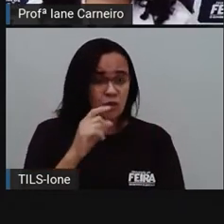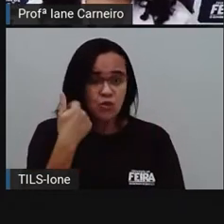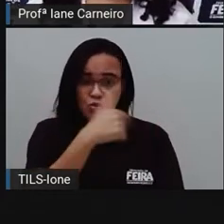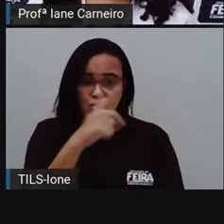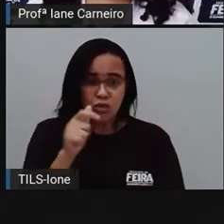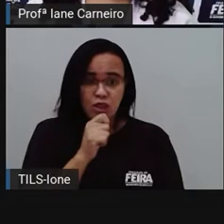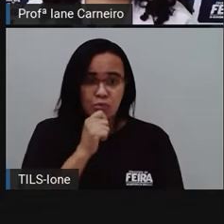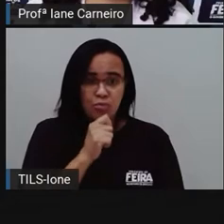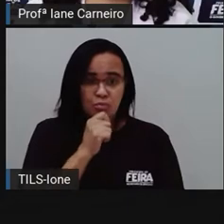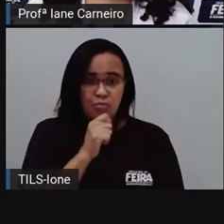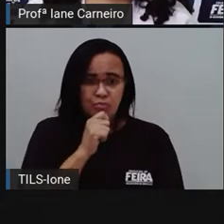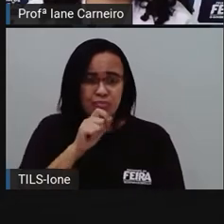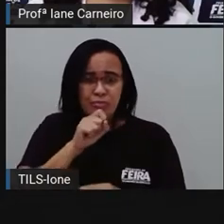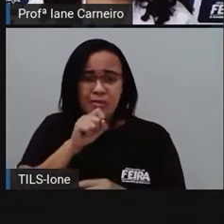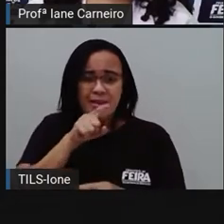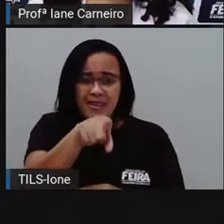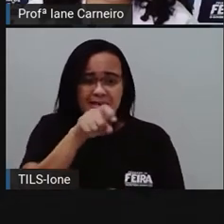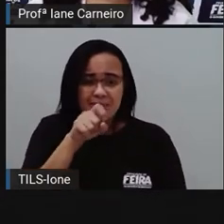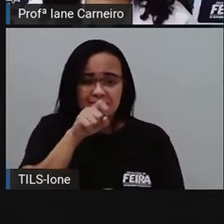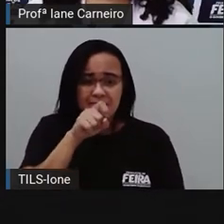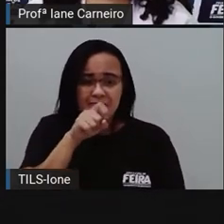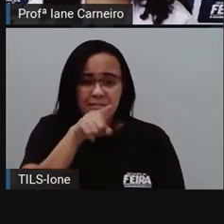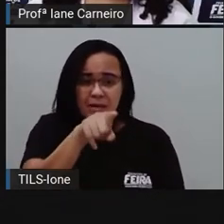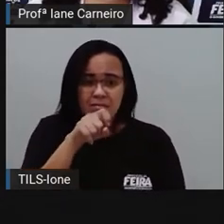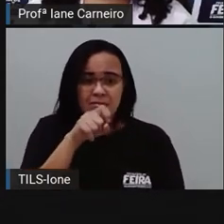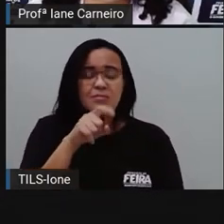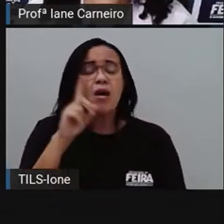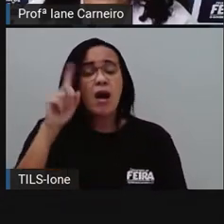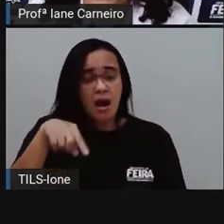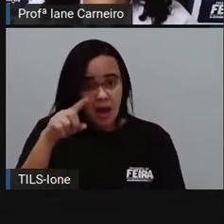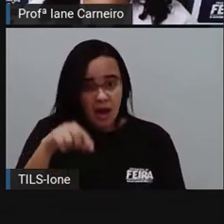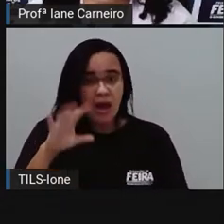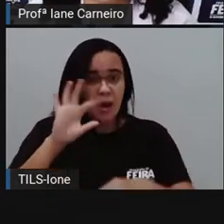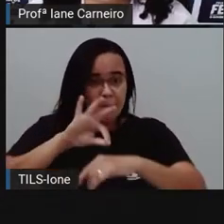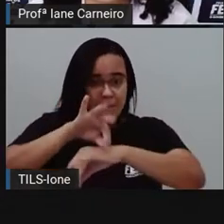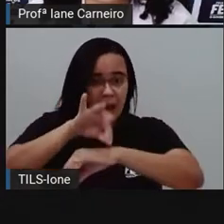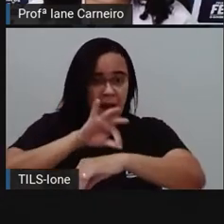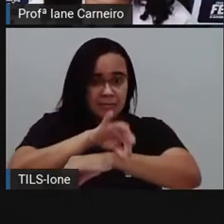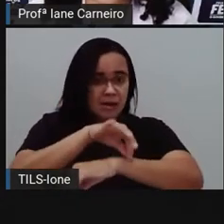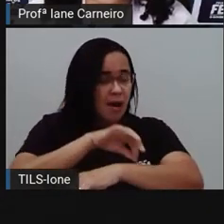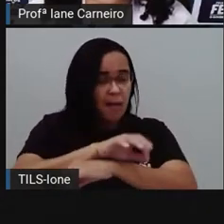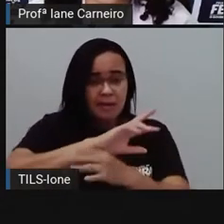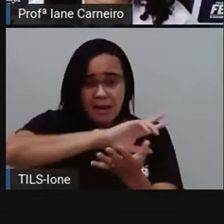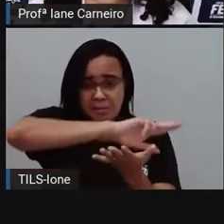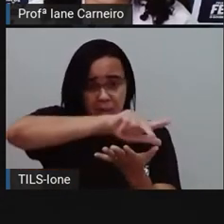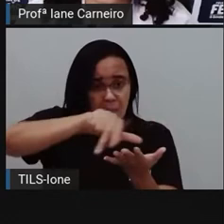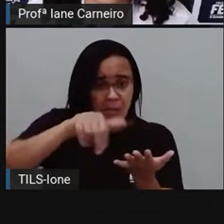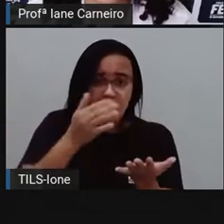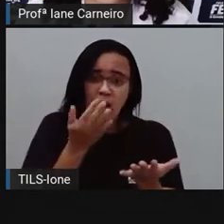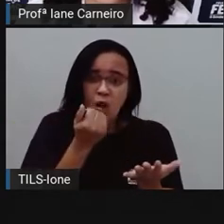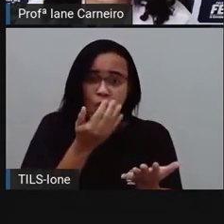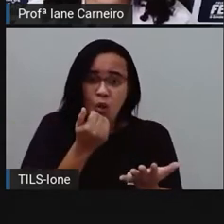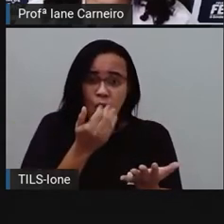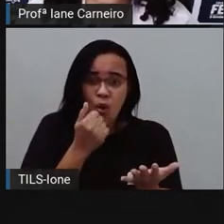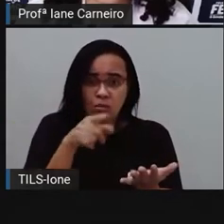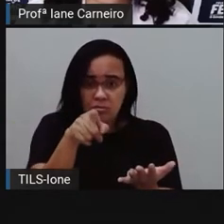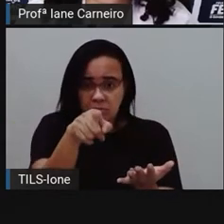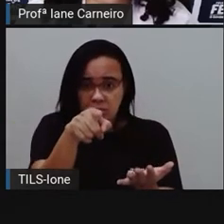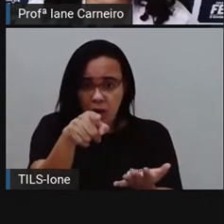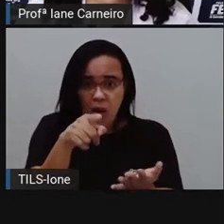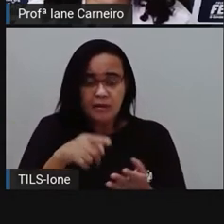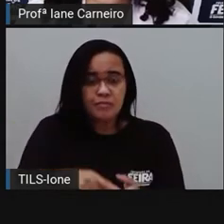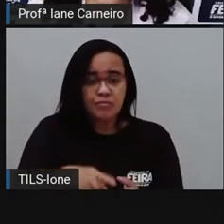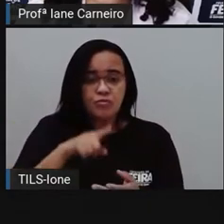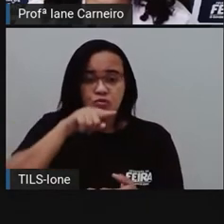usam a língua gosmenta e fina para pegar inseto. Essa lingona aqui, ó. Ó como é que ele faz. Ele